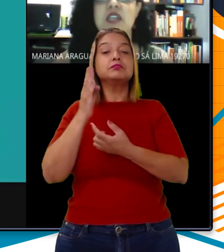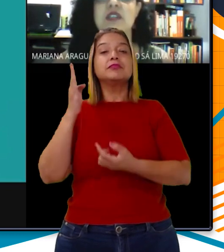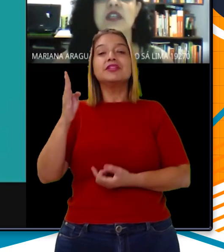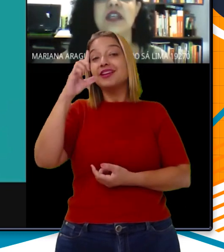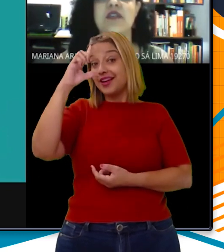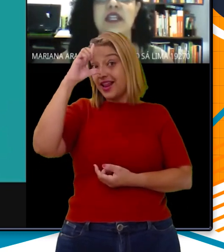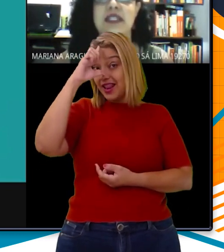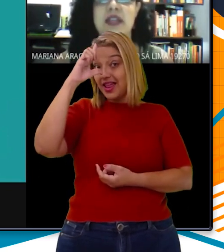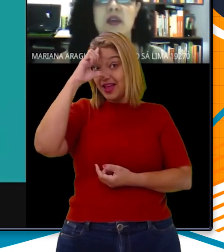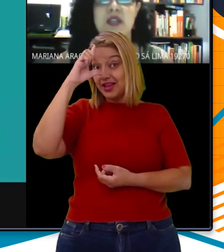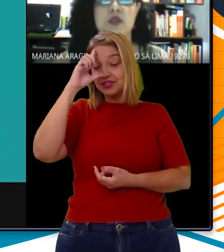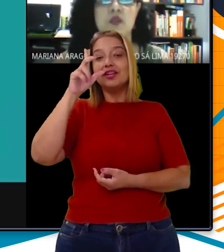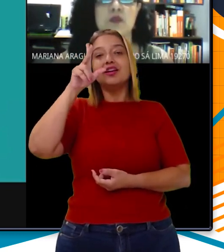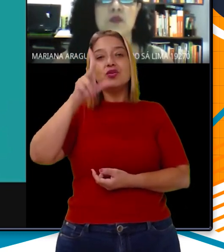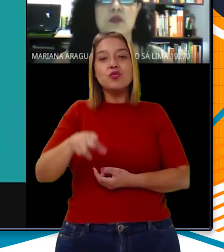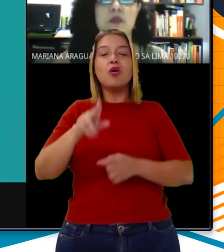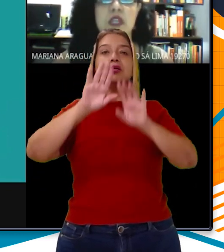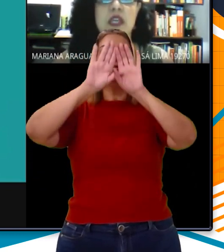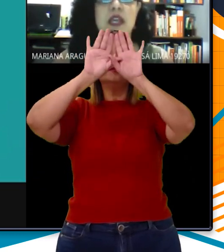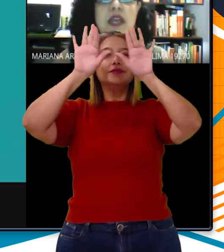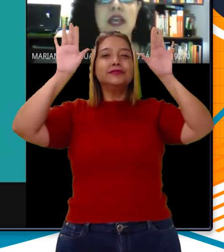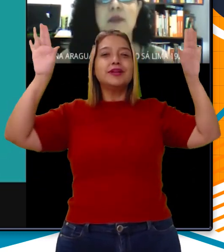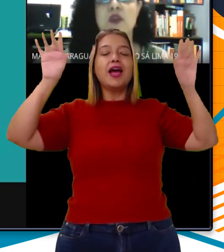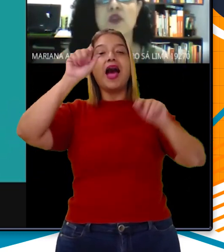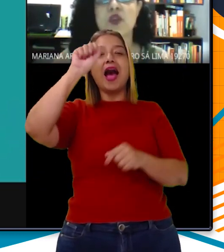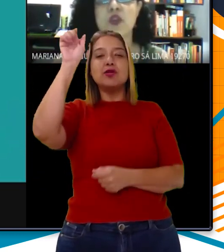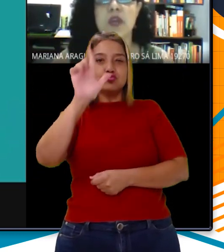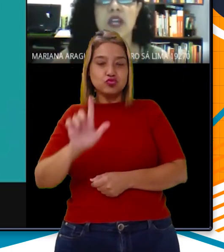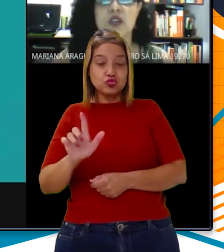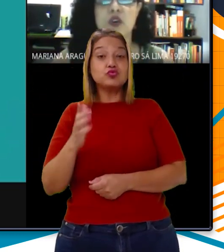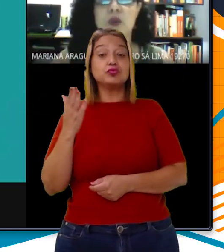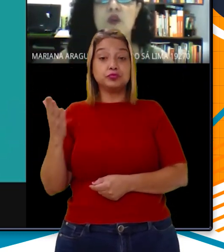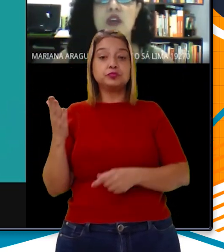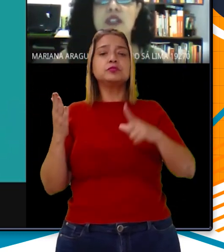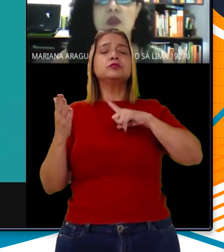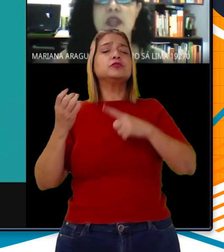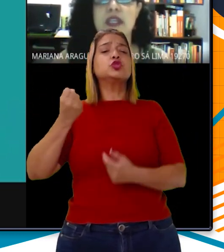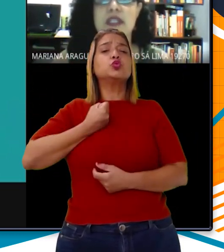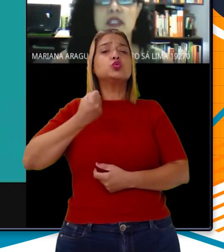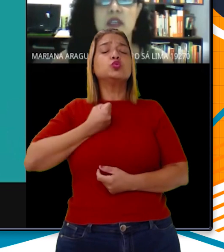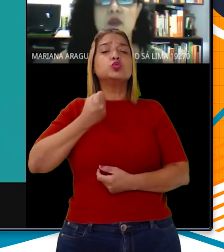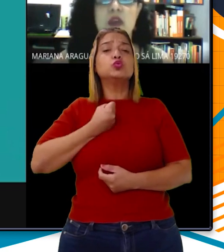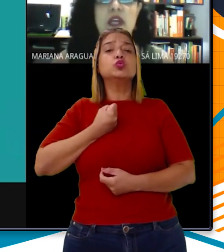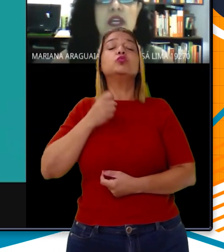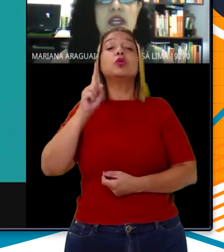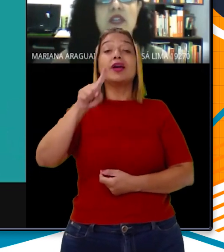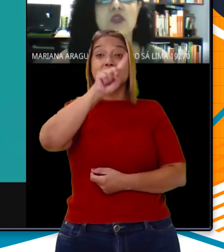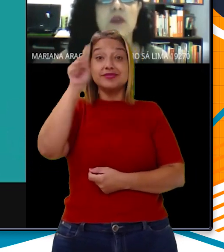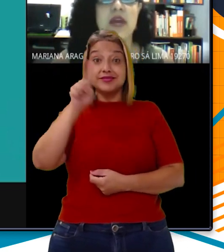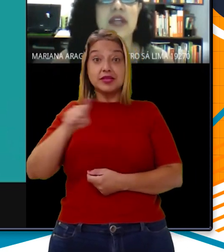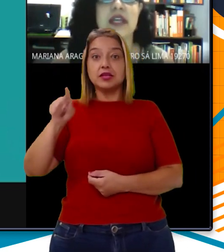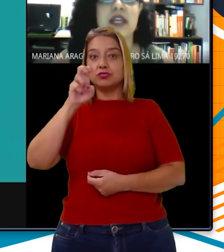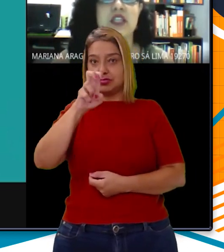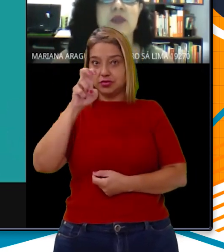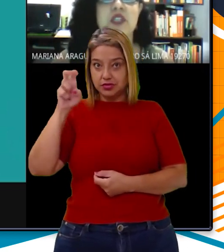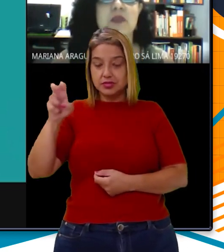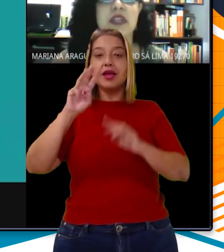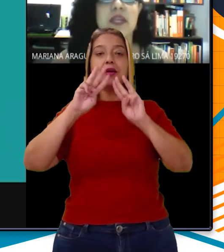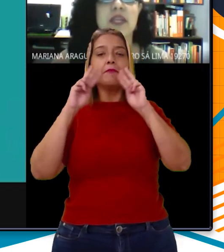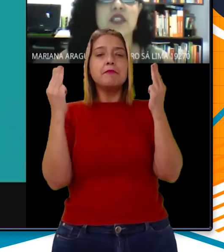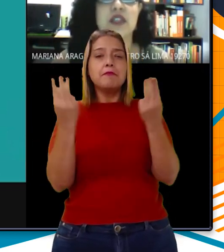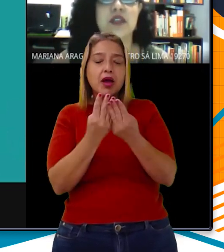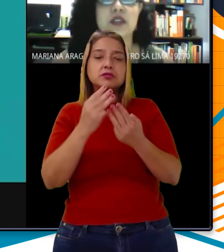latim significa céu azul. Ele possui número atômico igual a 55, e sua massa é de